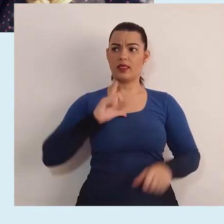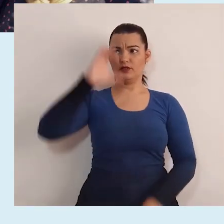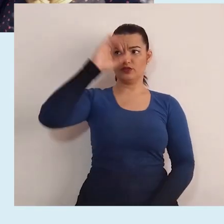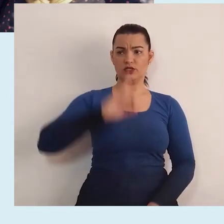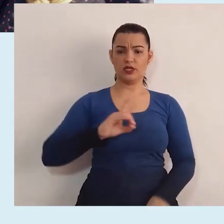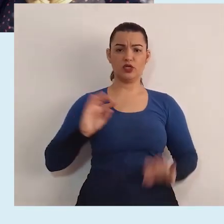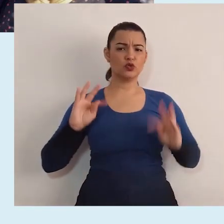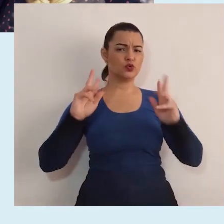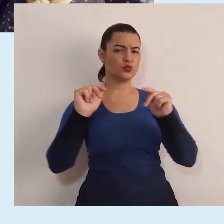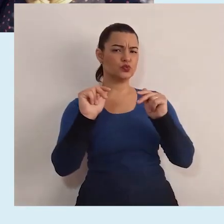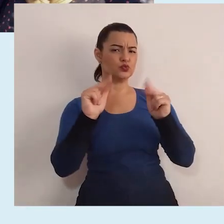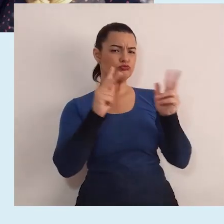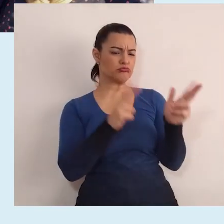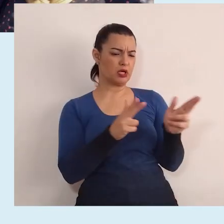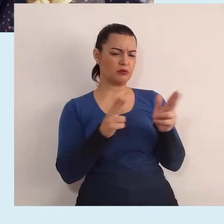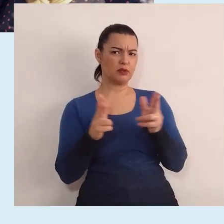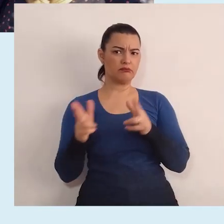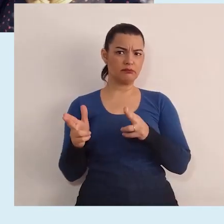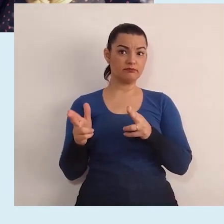direitos?